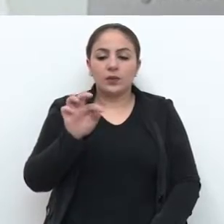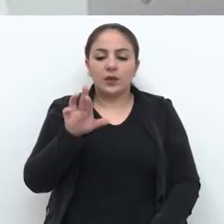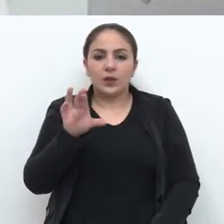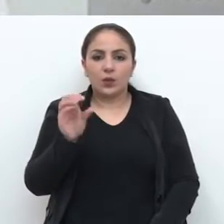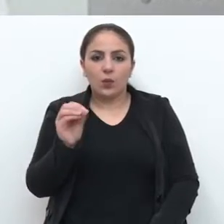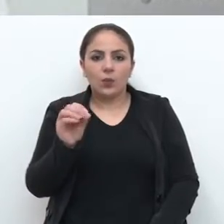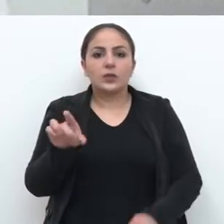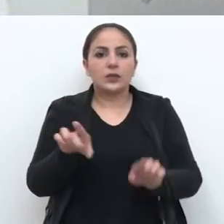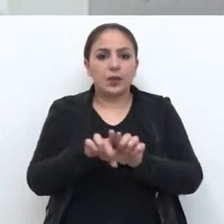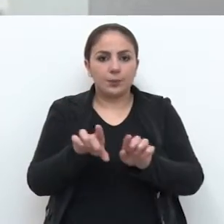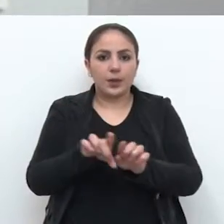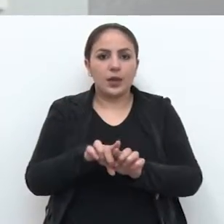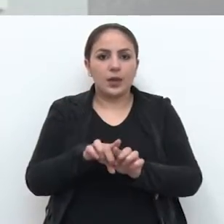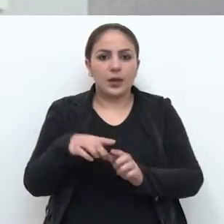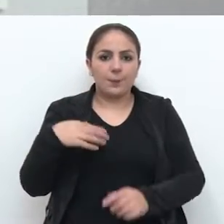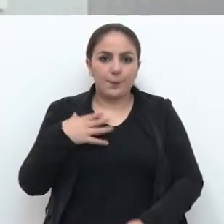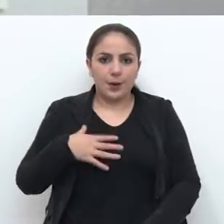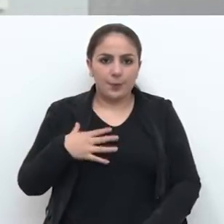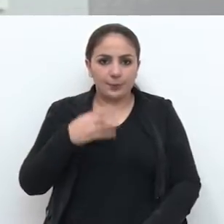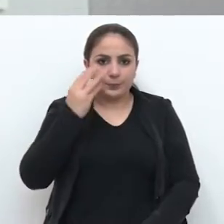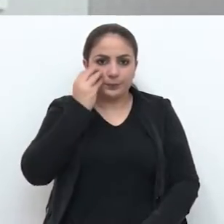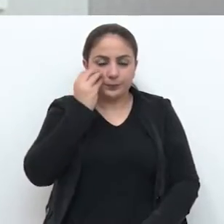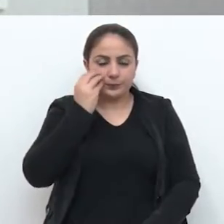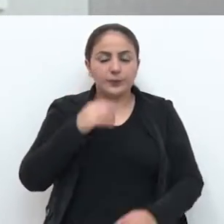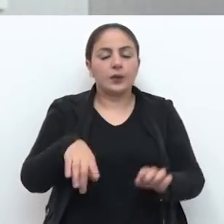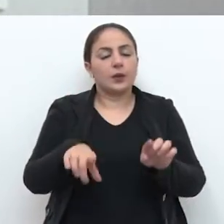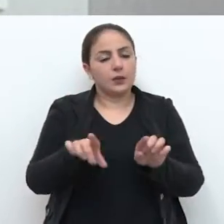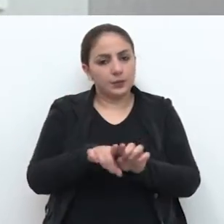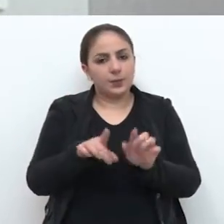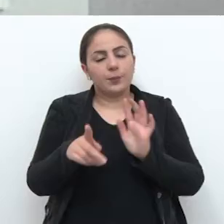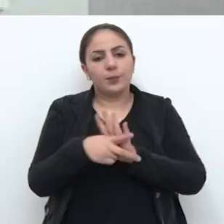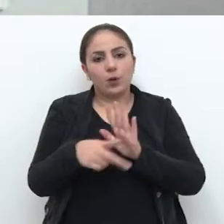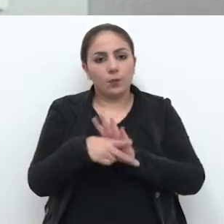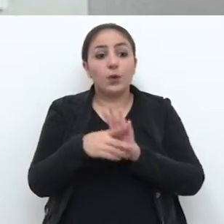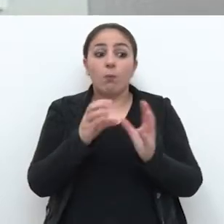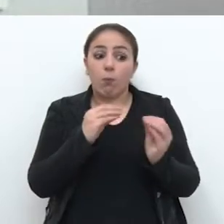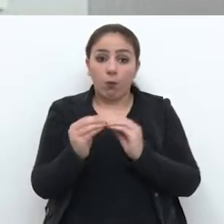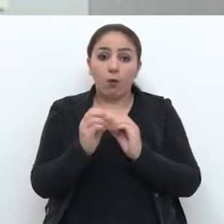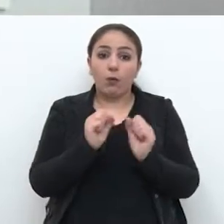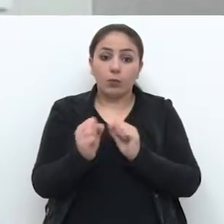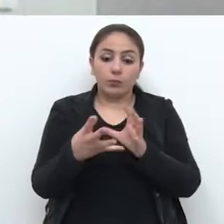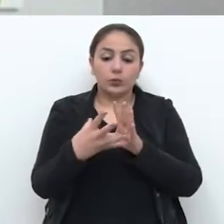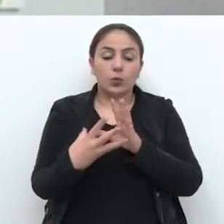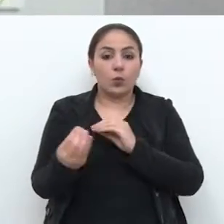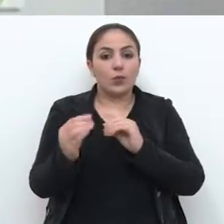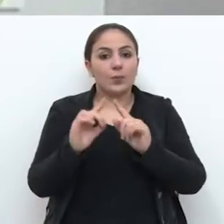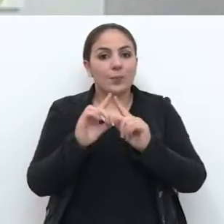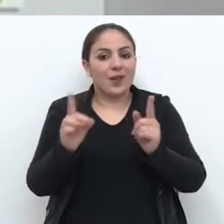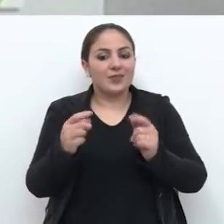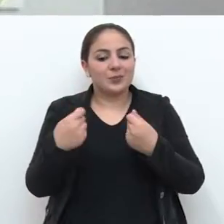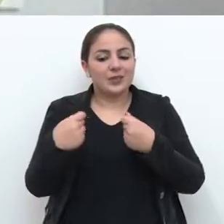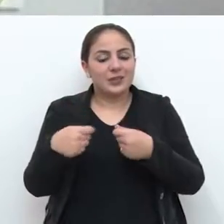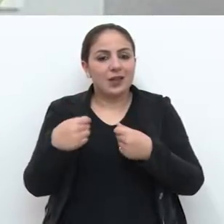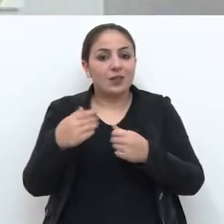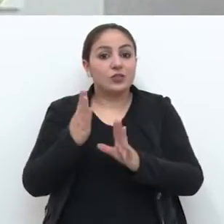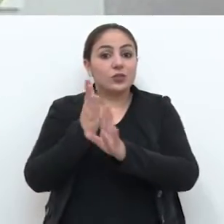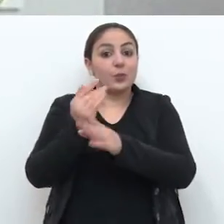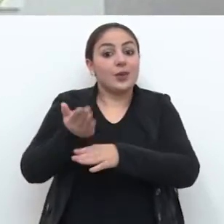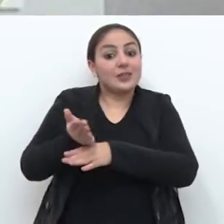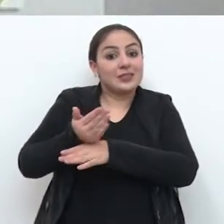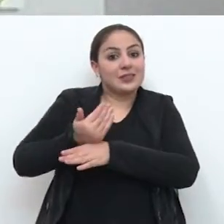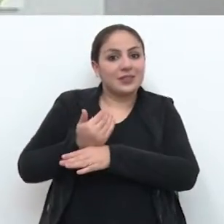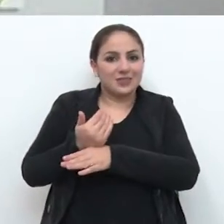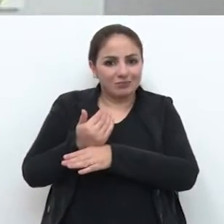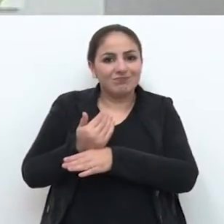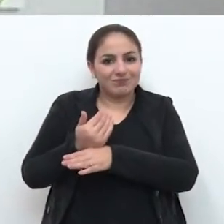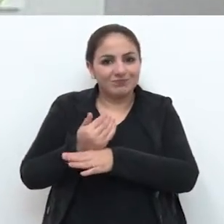útero e também o da mama, que são cânceres considerados curáveis, desde que de forma precoce